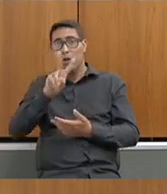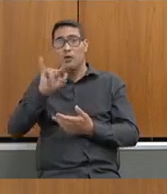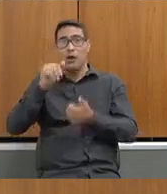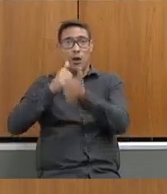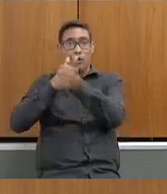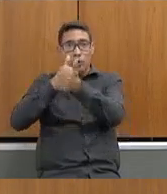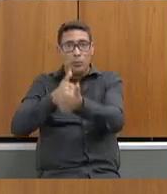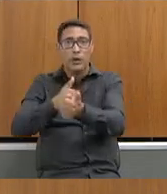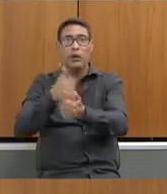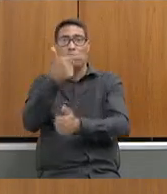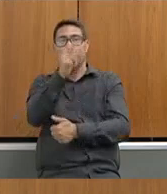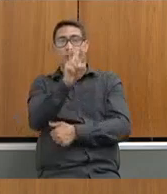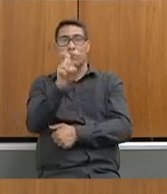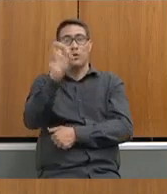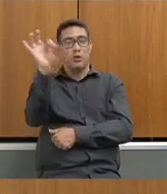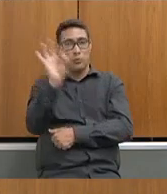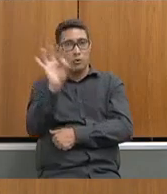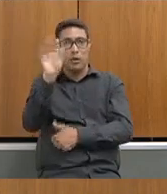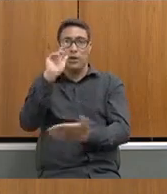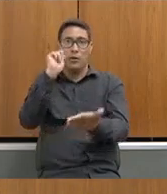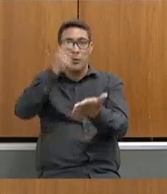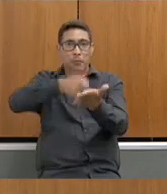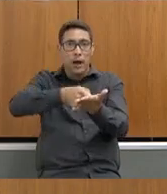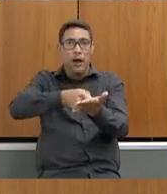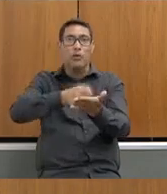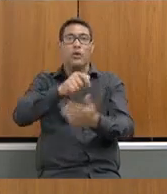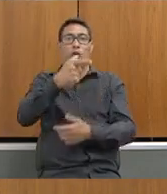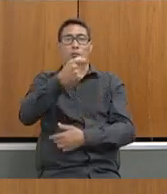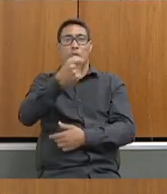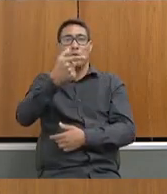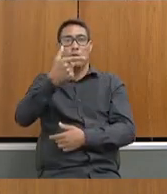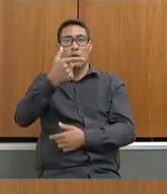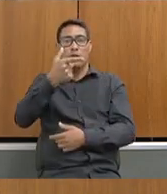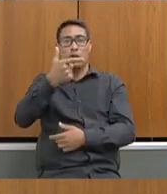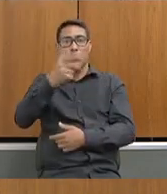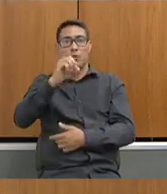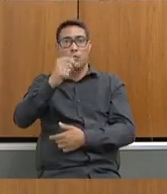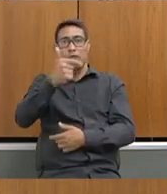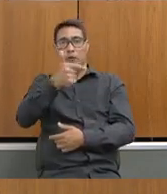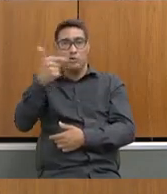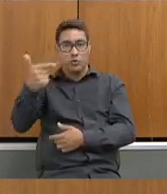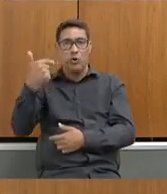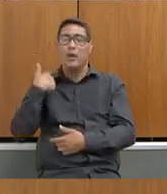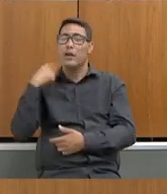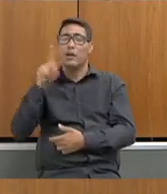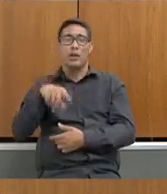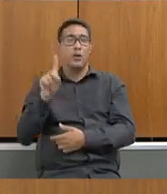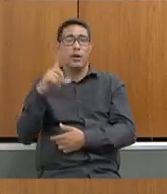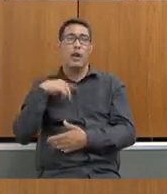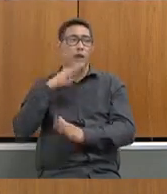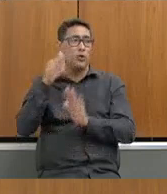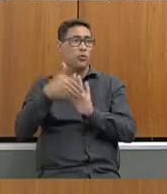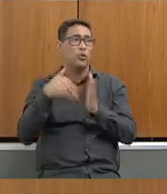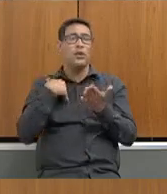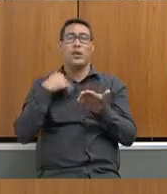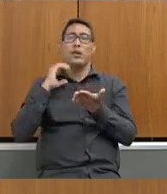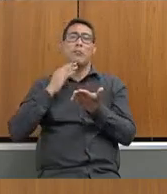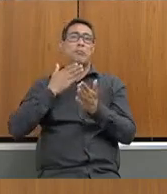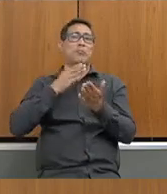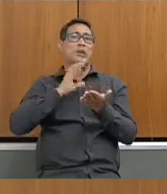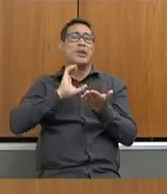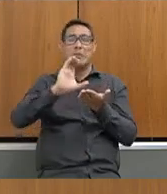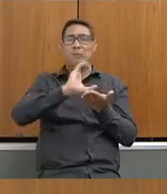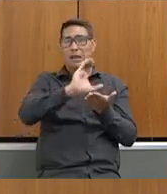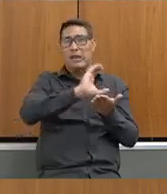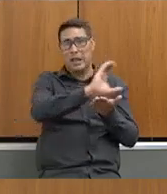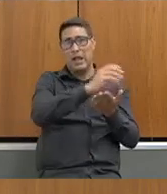os 25% pagos, liquidados em 2022, porque eles não são, é tudo empenhado e joga, e aí a gente começa